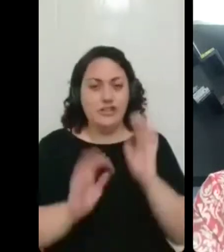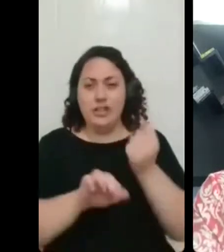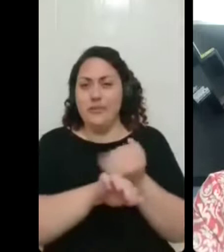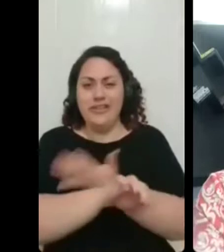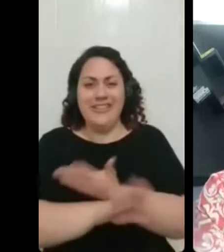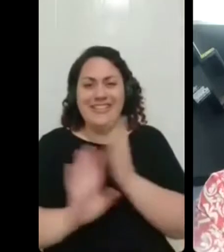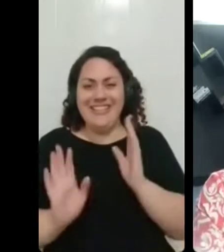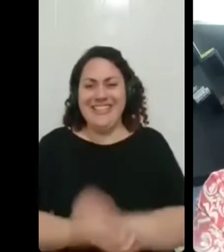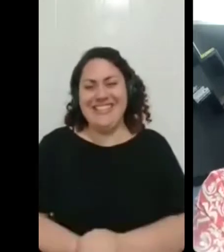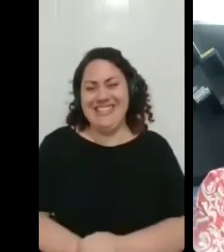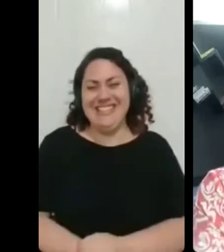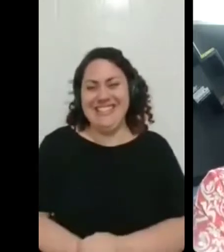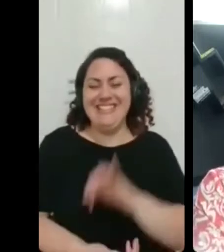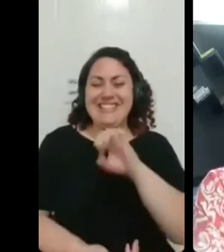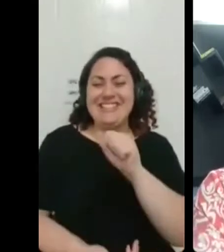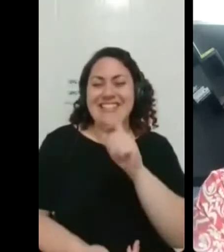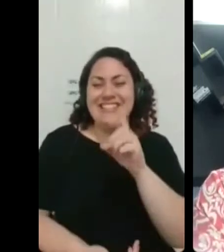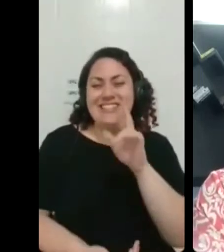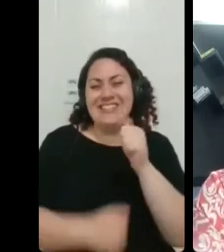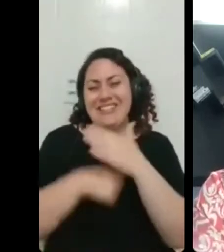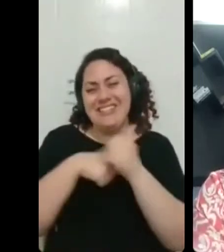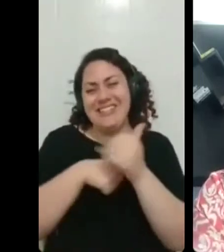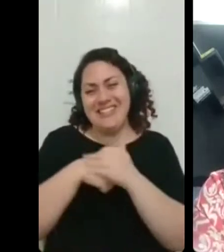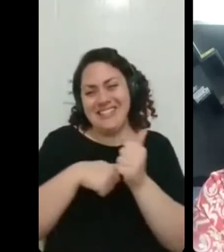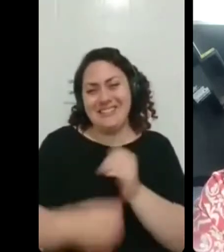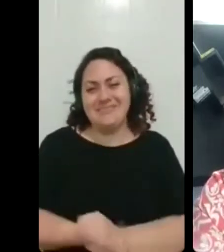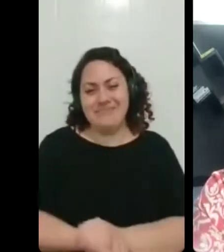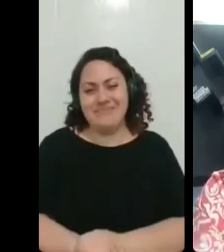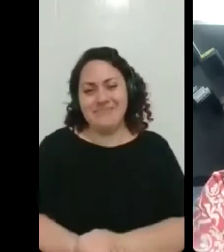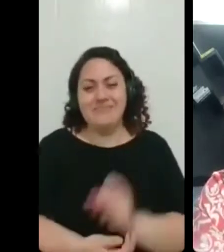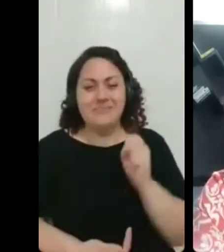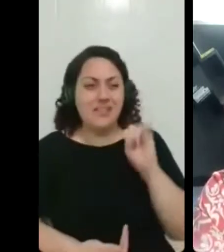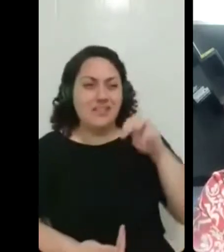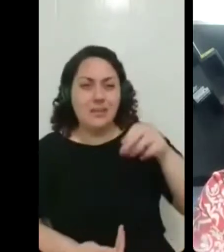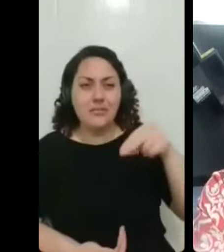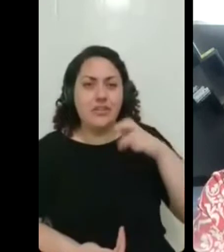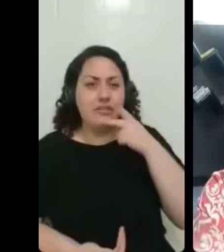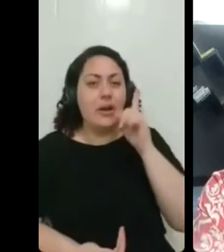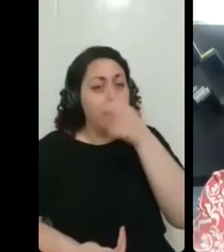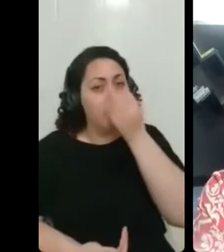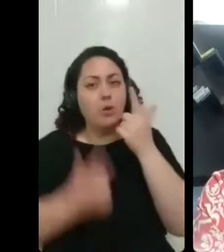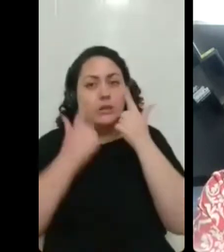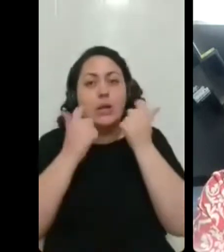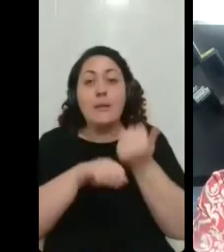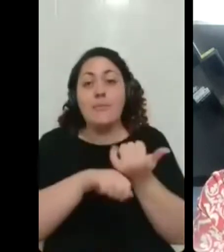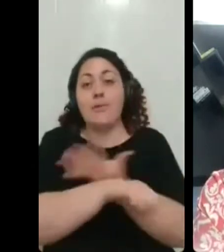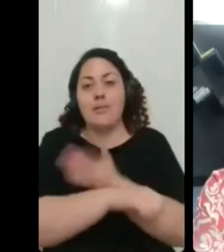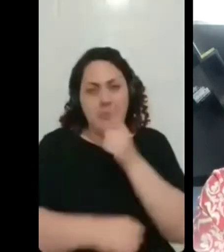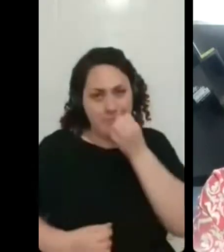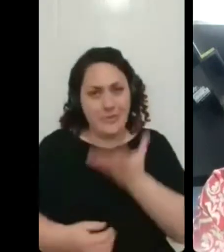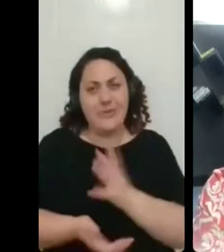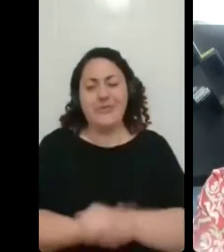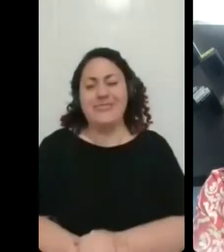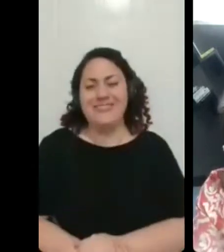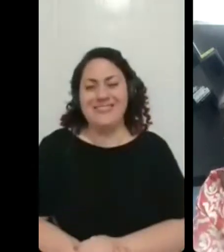Isadora querida sim acho que mas como é bom chorar de emoção né Isadora de